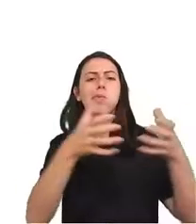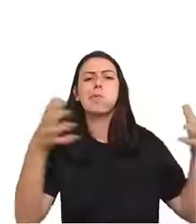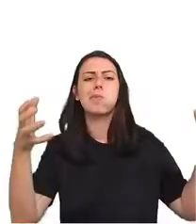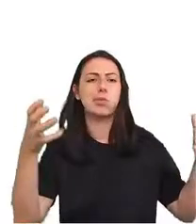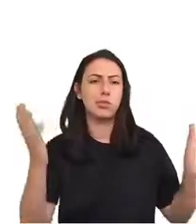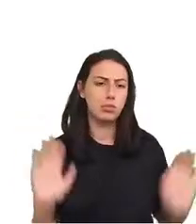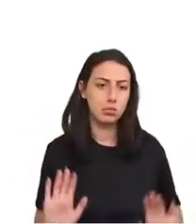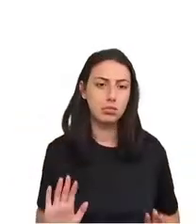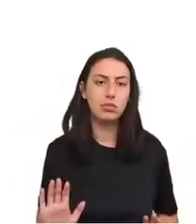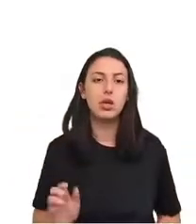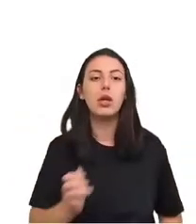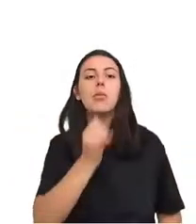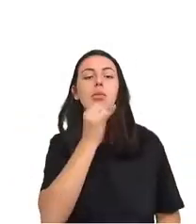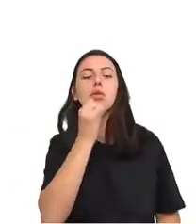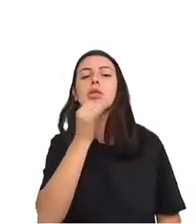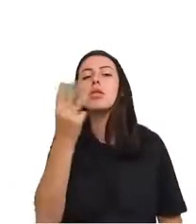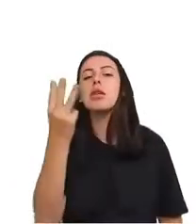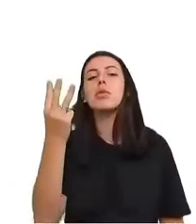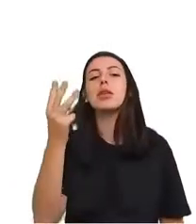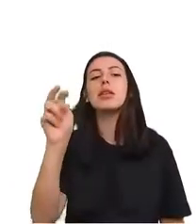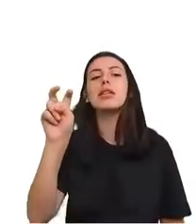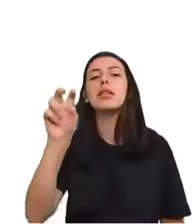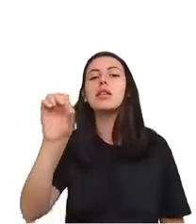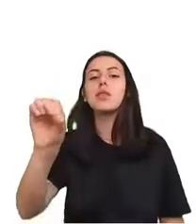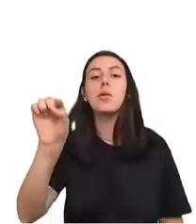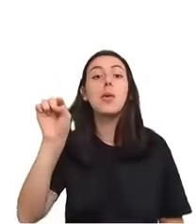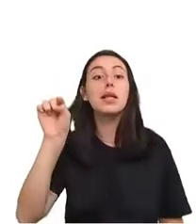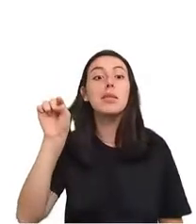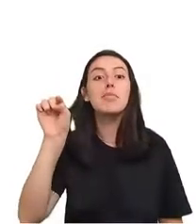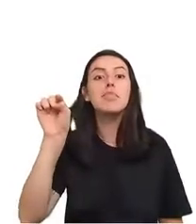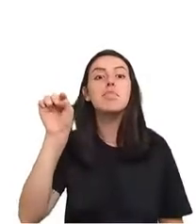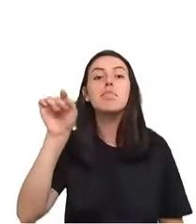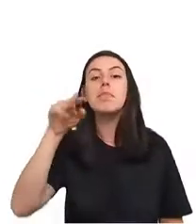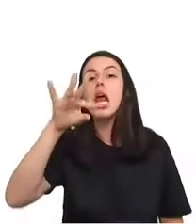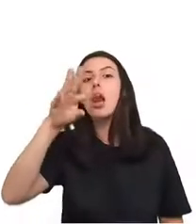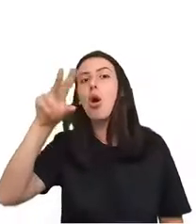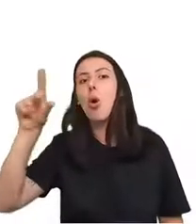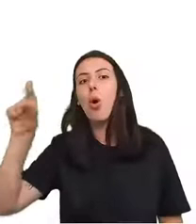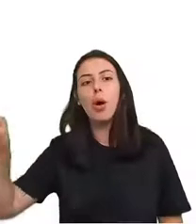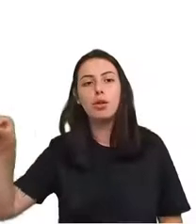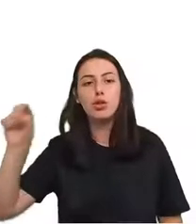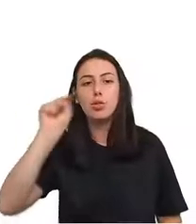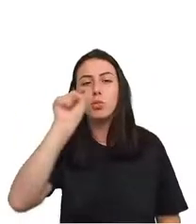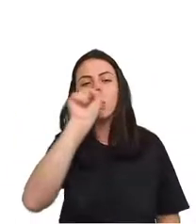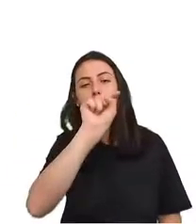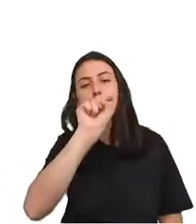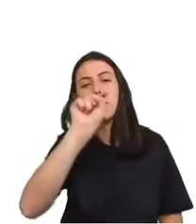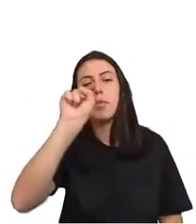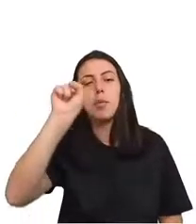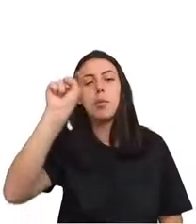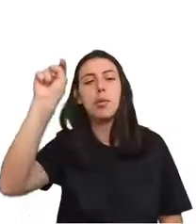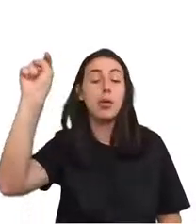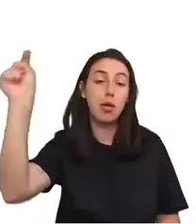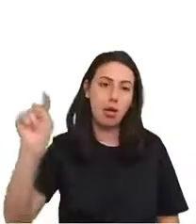350 milhões de pontos. Daí, essas ferramentas seriam muito necessárias.